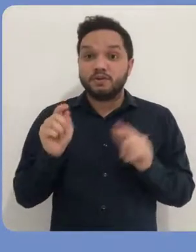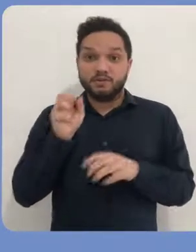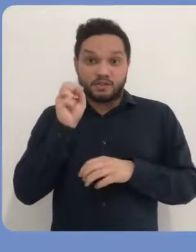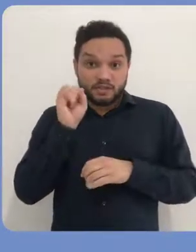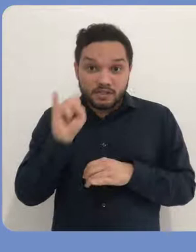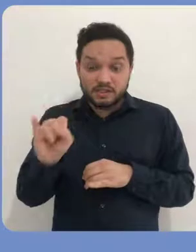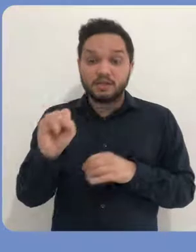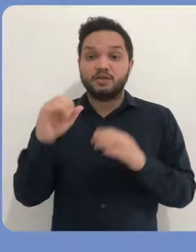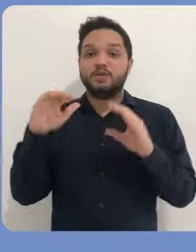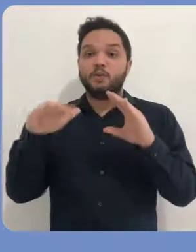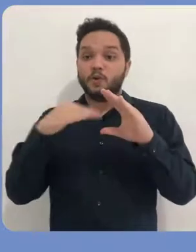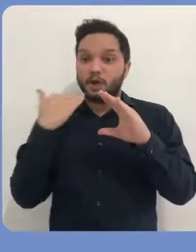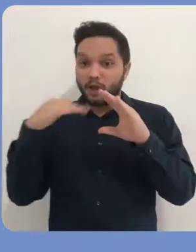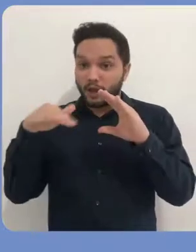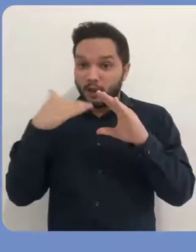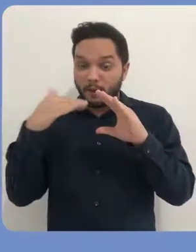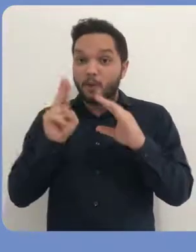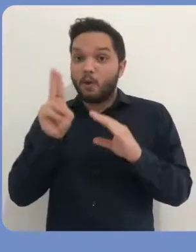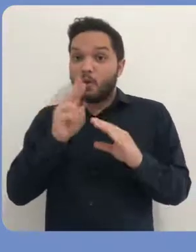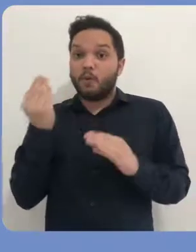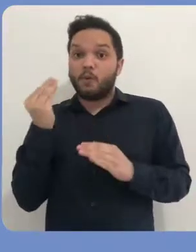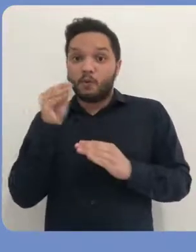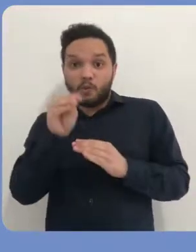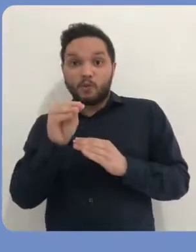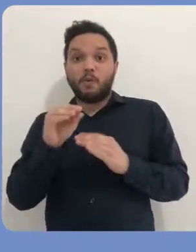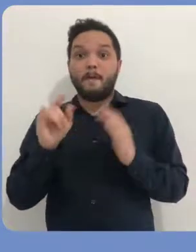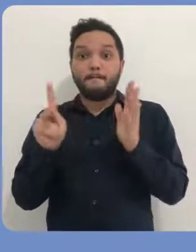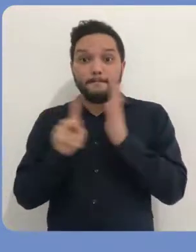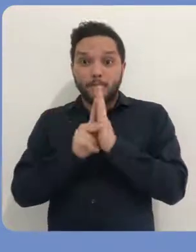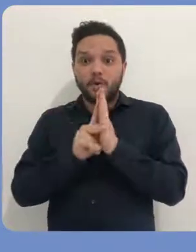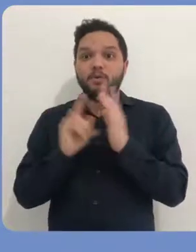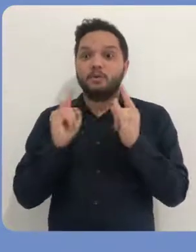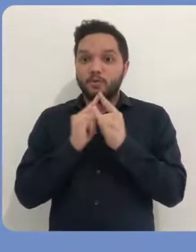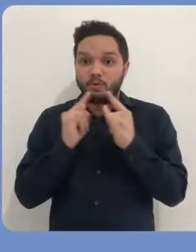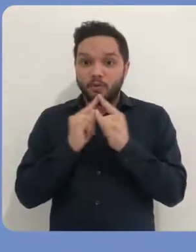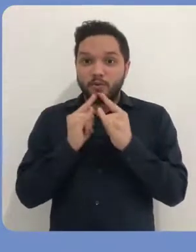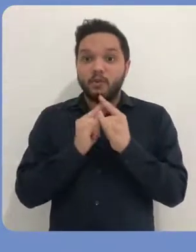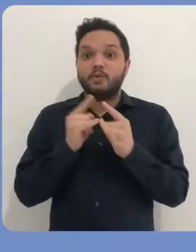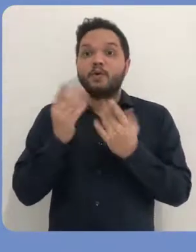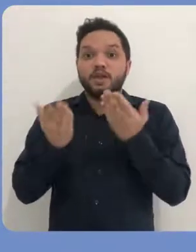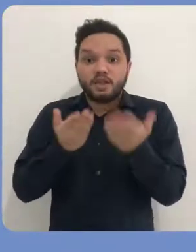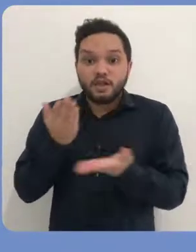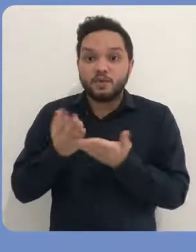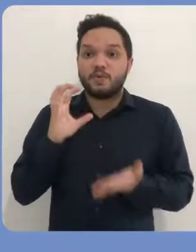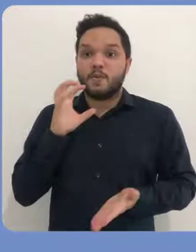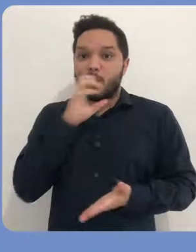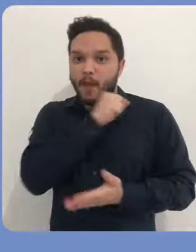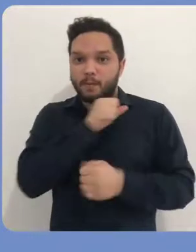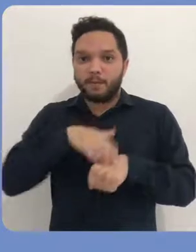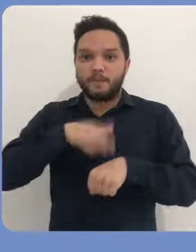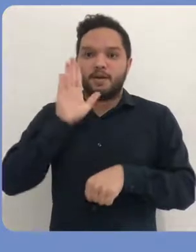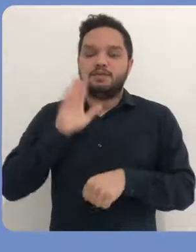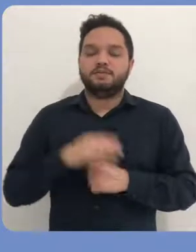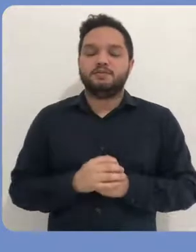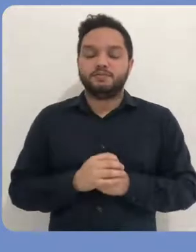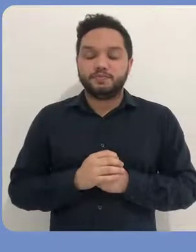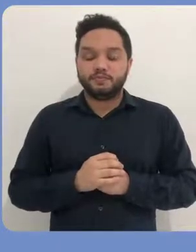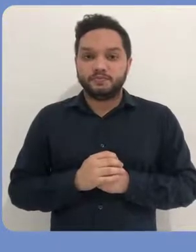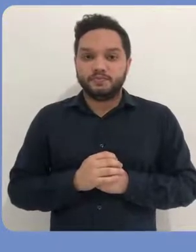informa que se a solicitação é feita a partir do seu e-mail institucional, o seu atendimento será prioritário.